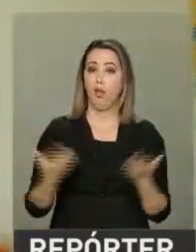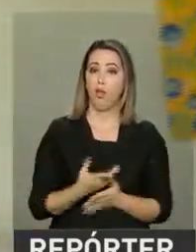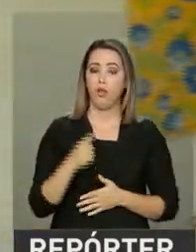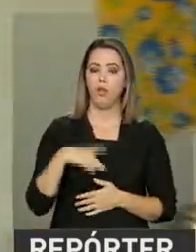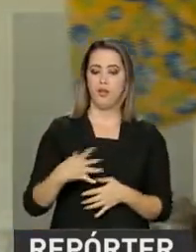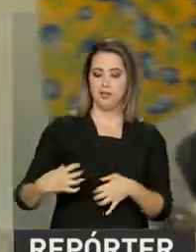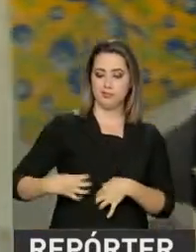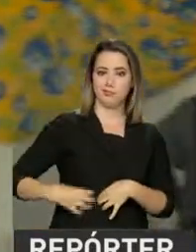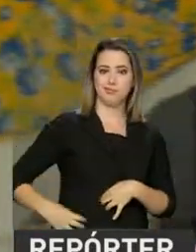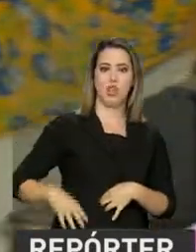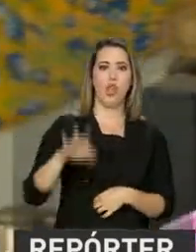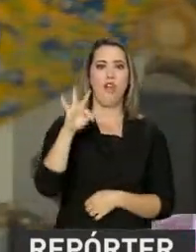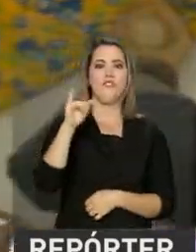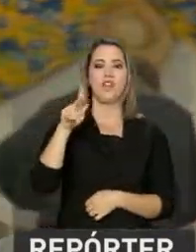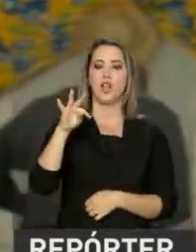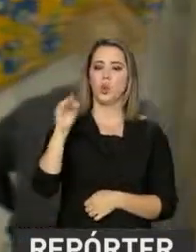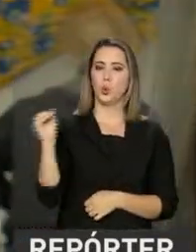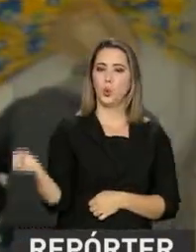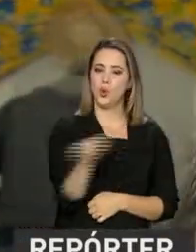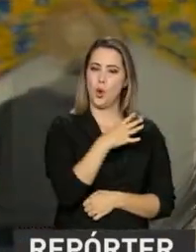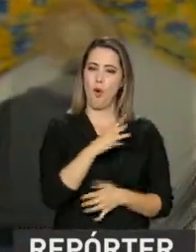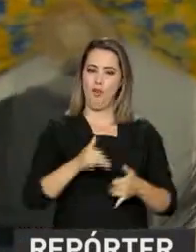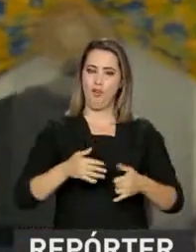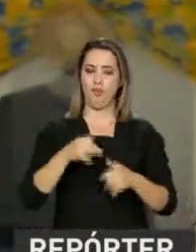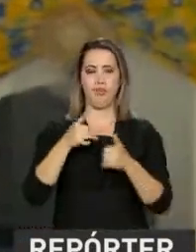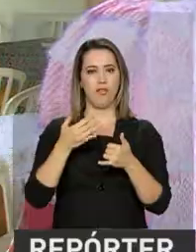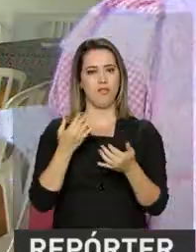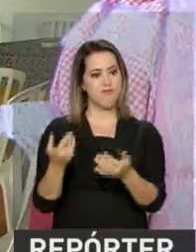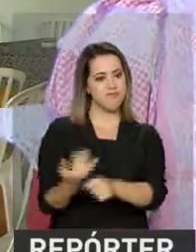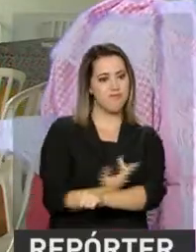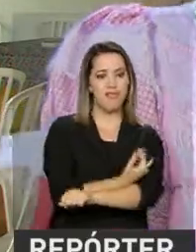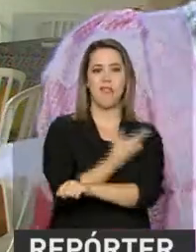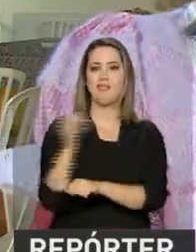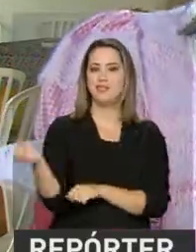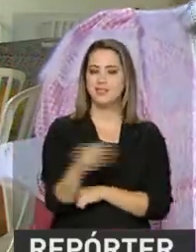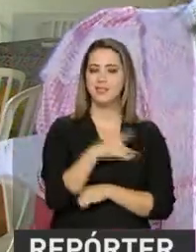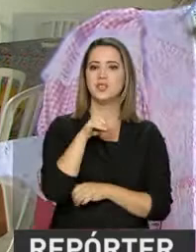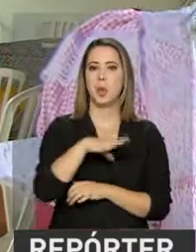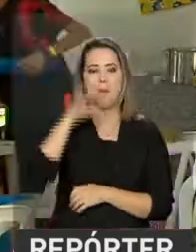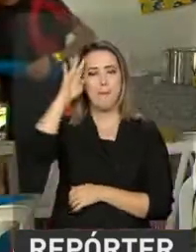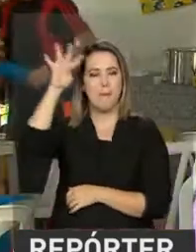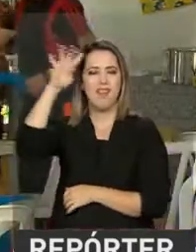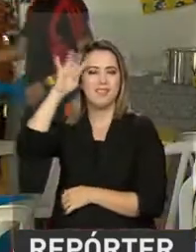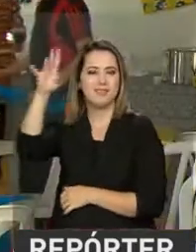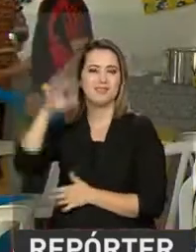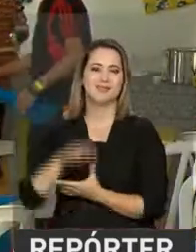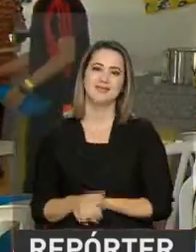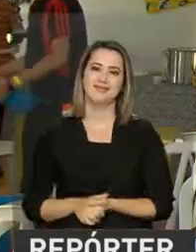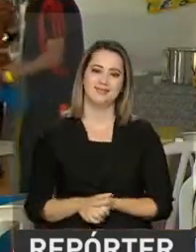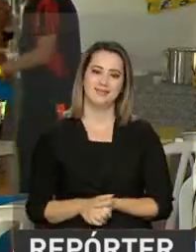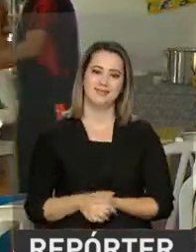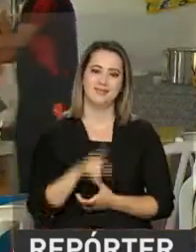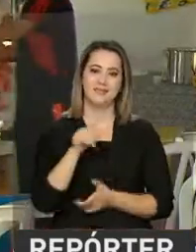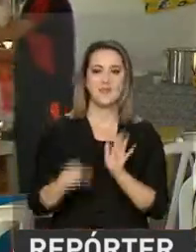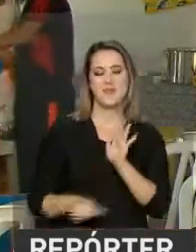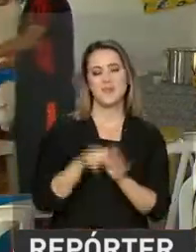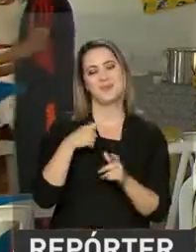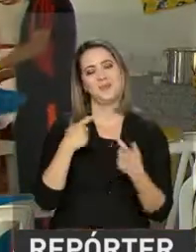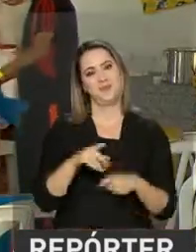de fígado novo e energia renovada, a Ereunice está cheia de planos para o futuro. Em primeiro lugar, viver.